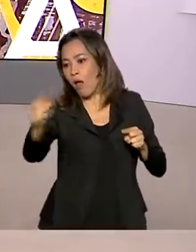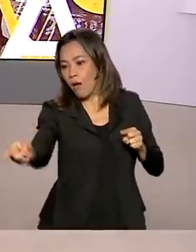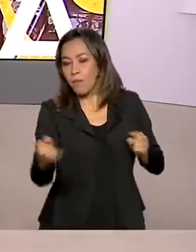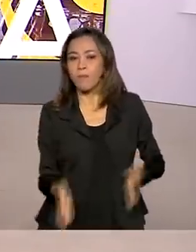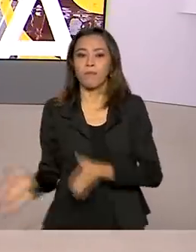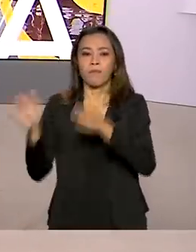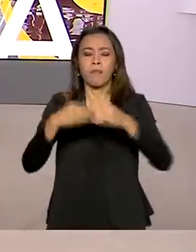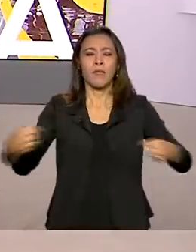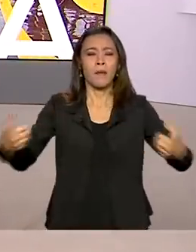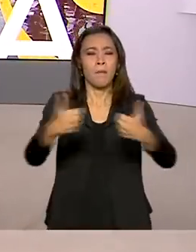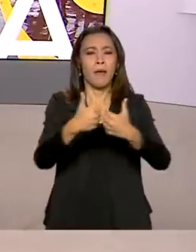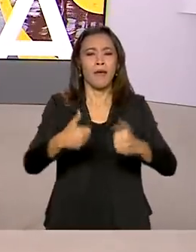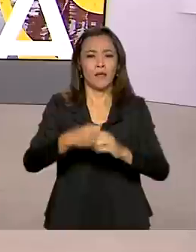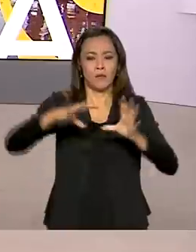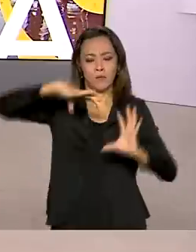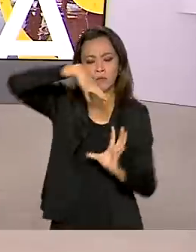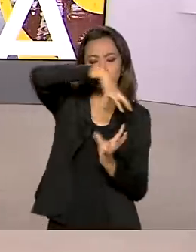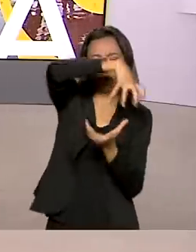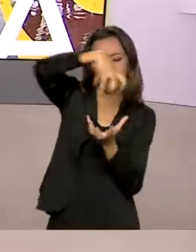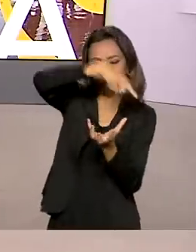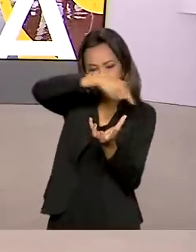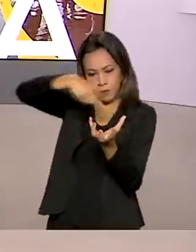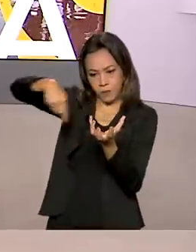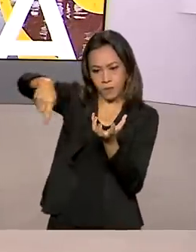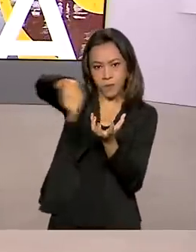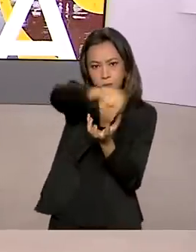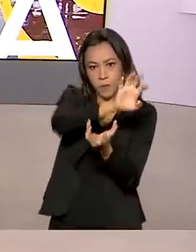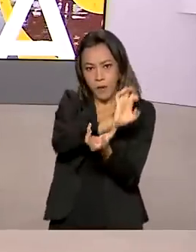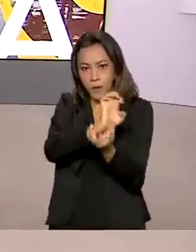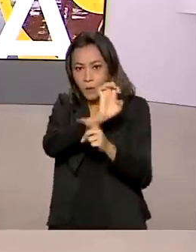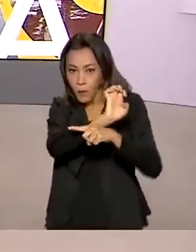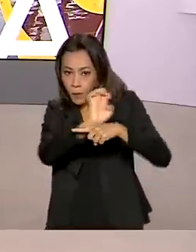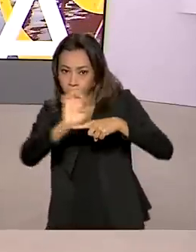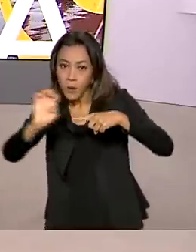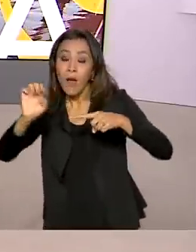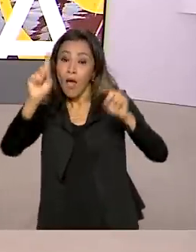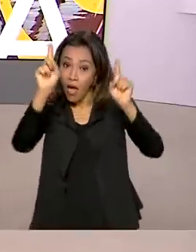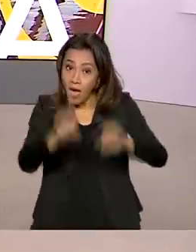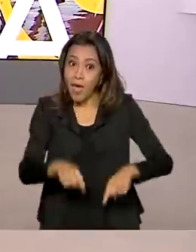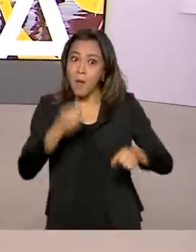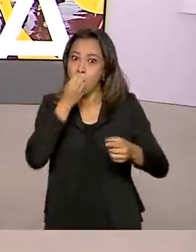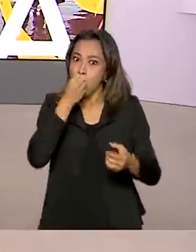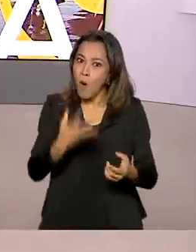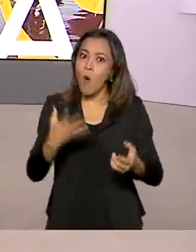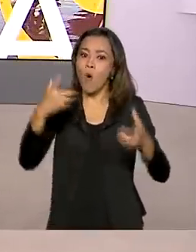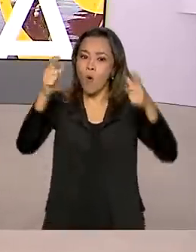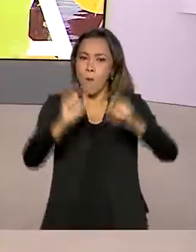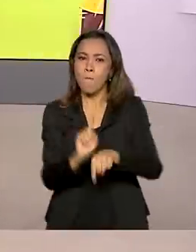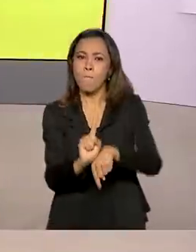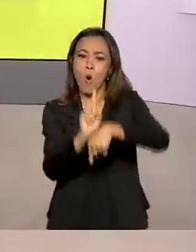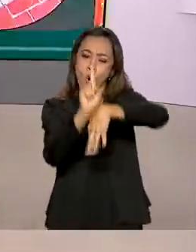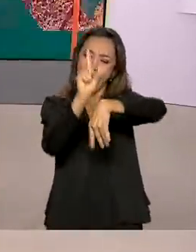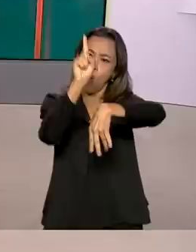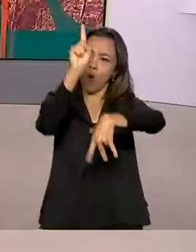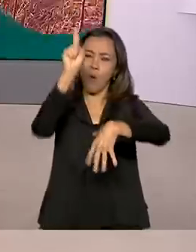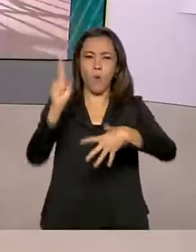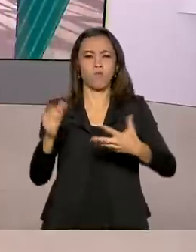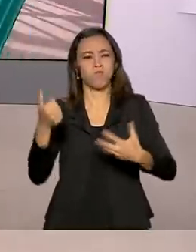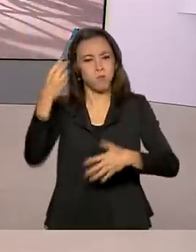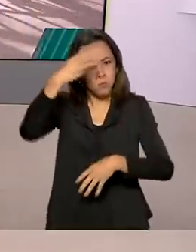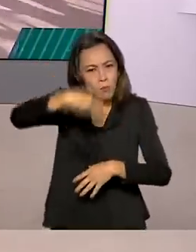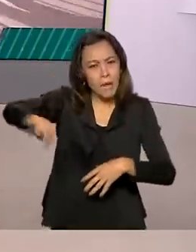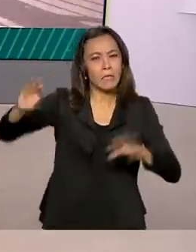linha do Equador, o Centro Espacial de Alcântara, no Maranhão, é considerado um dos mais bem localizados do mundo para o lançamento de